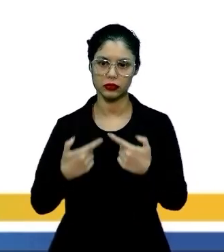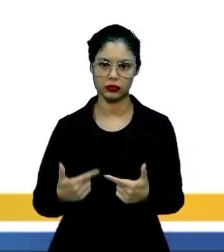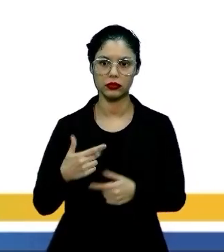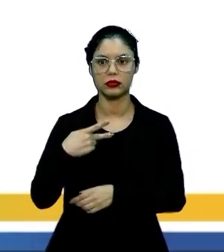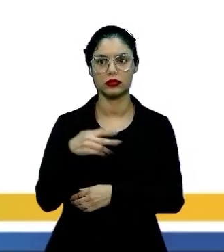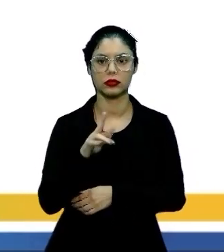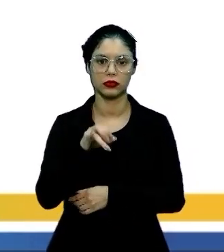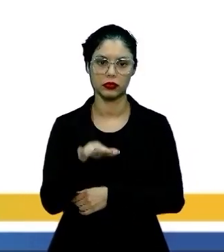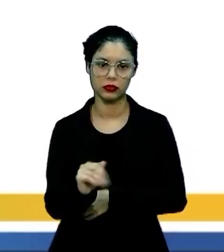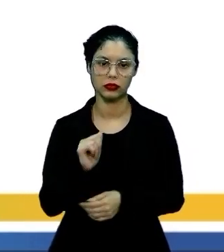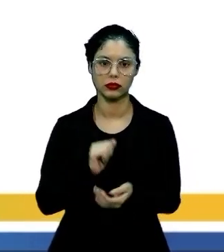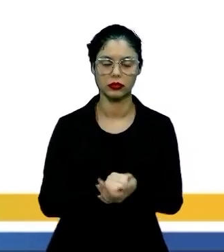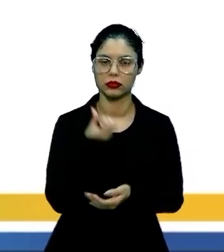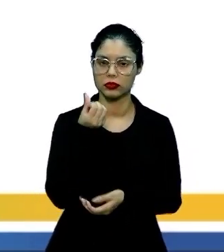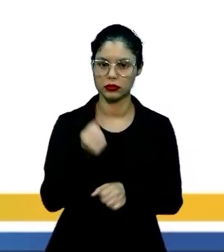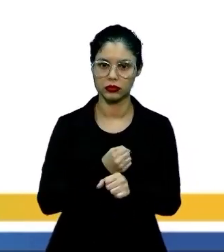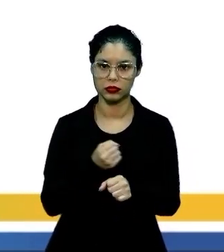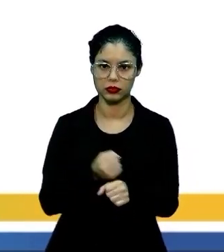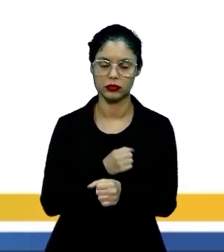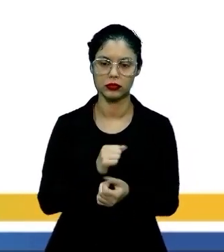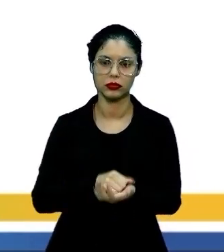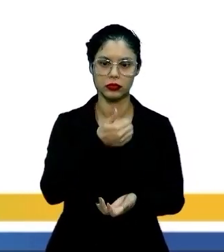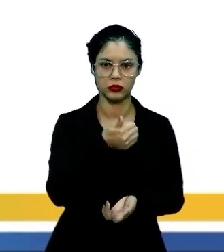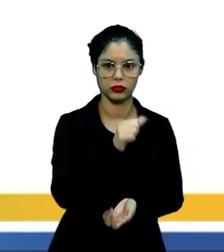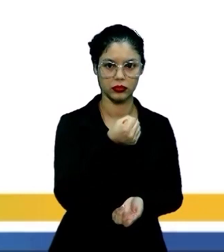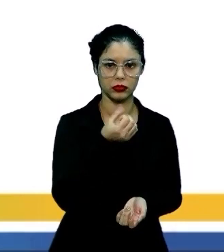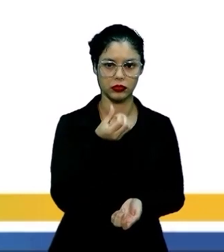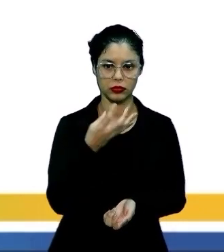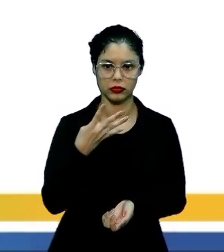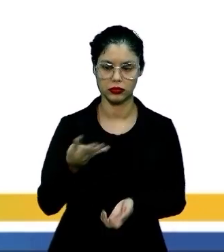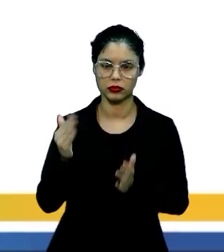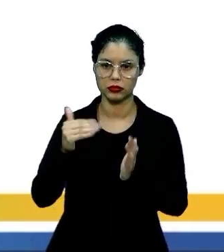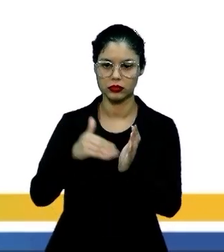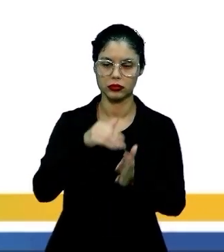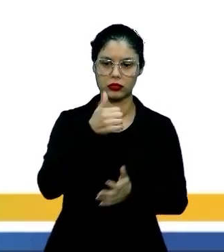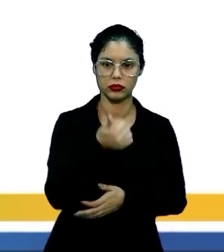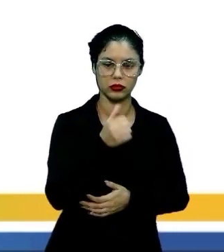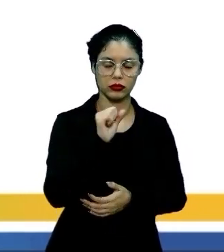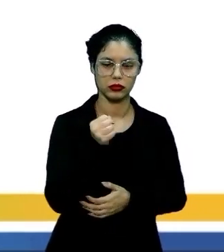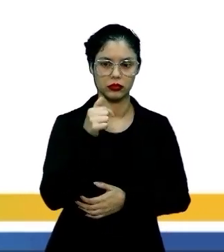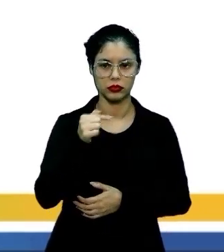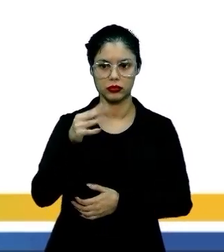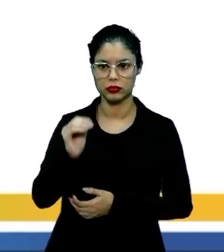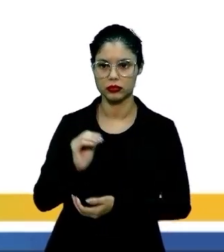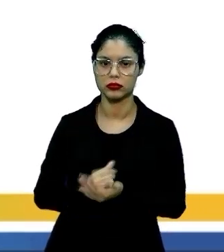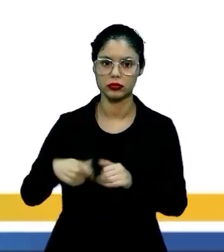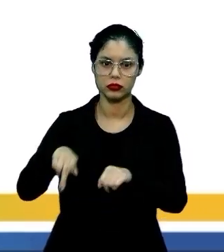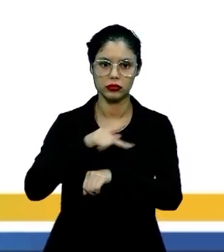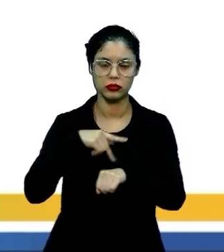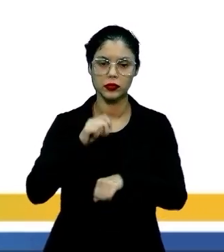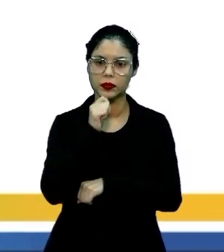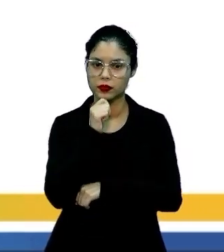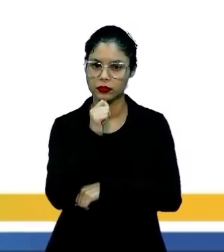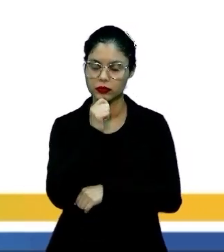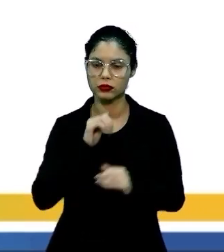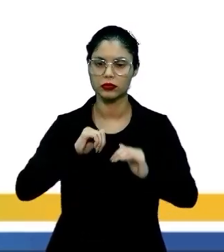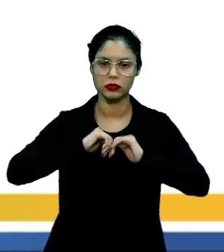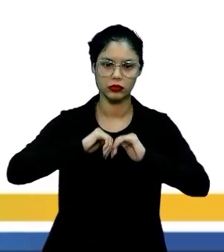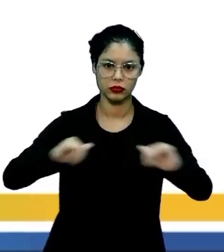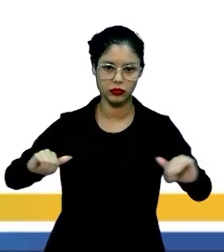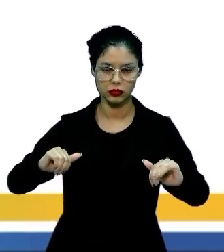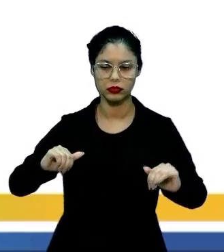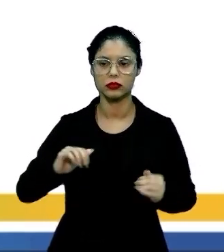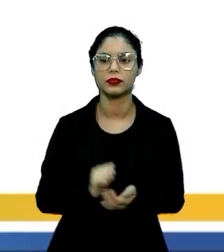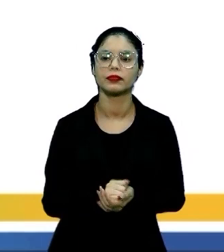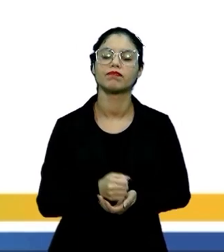Paraguai, que durou seis anos, isto é, de 1864 a 1870, o país